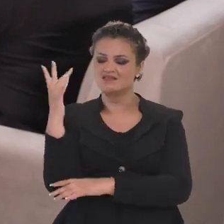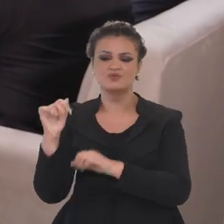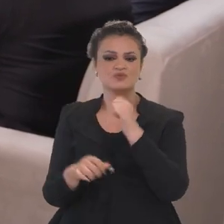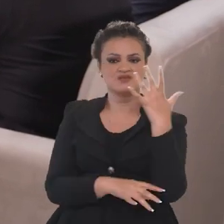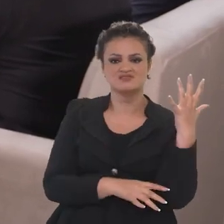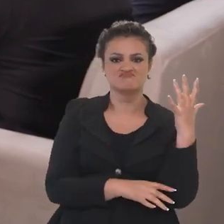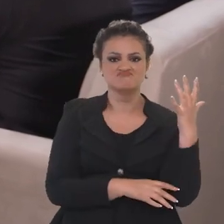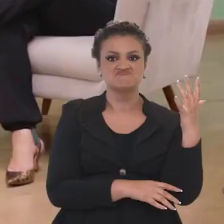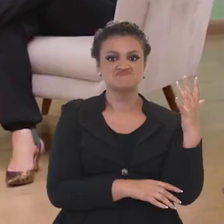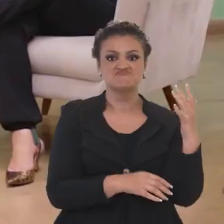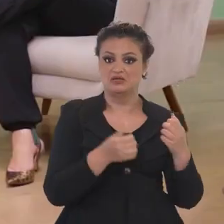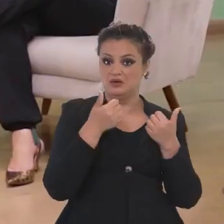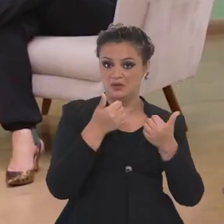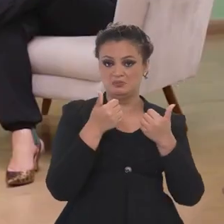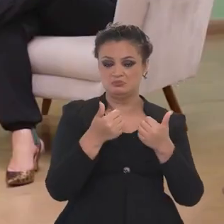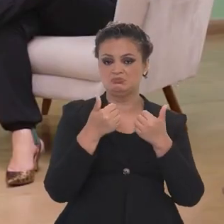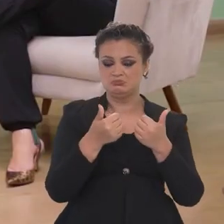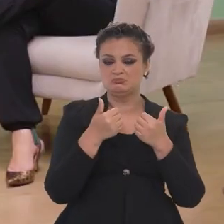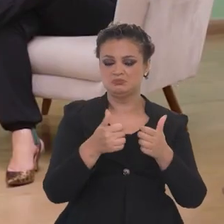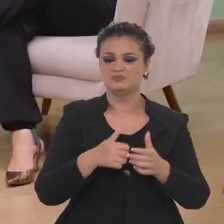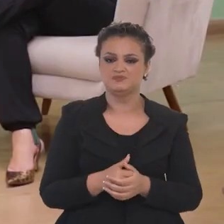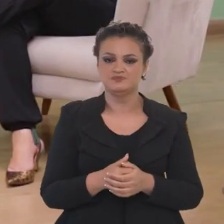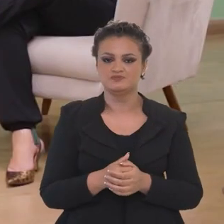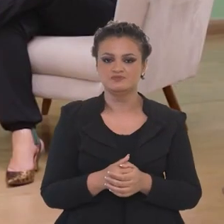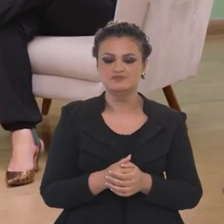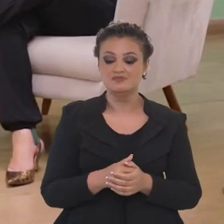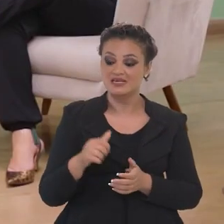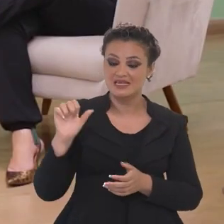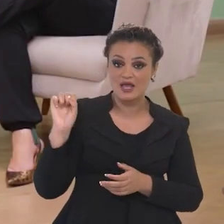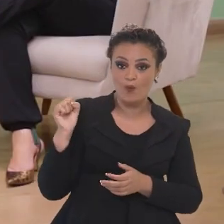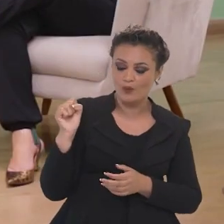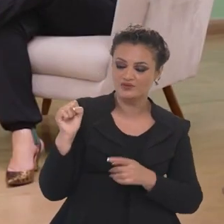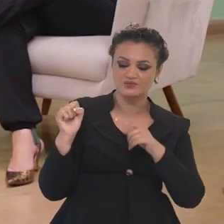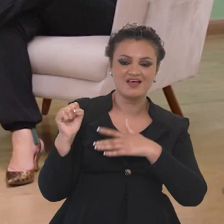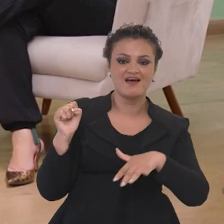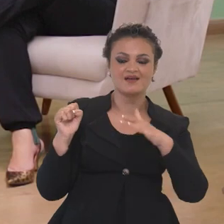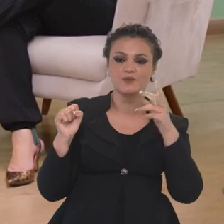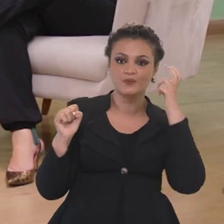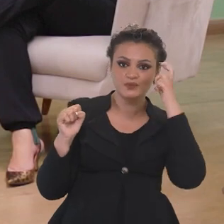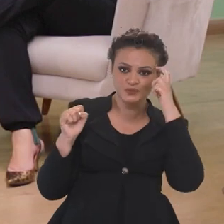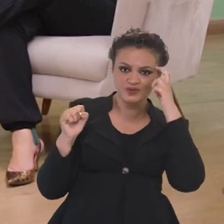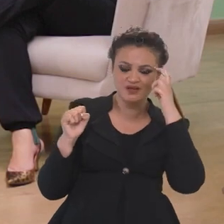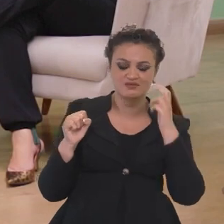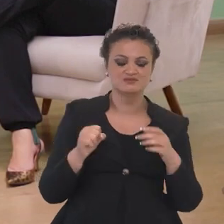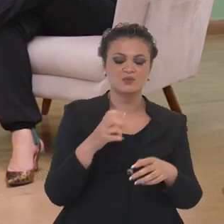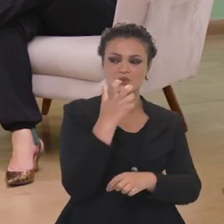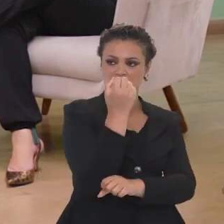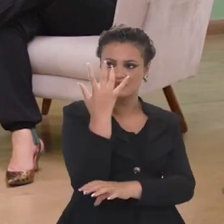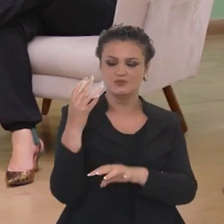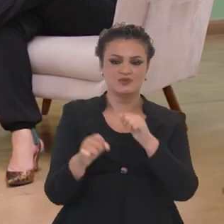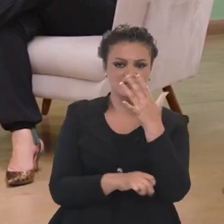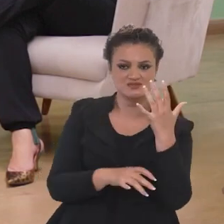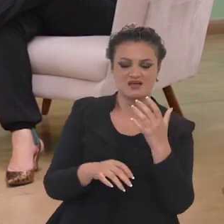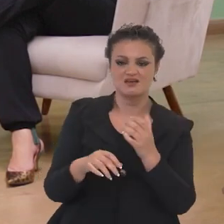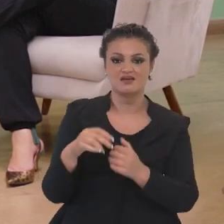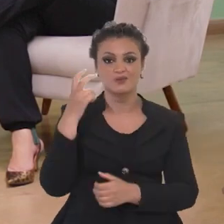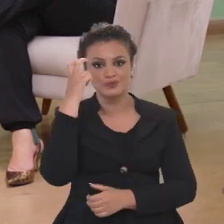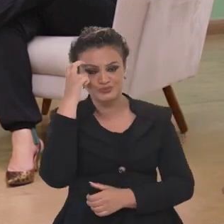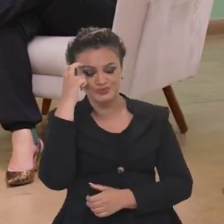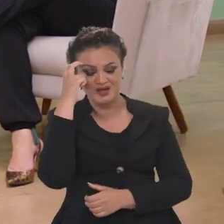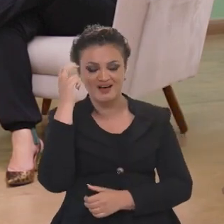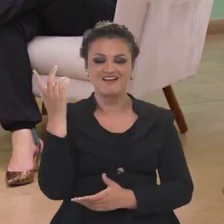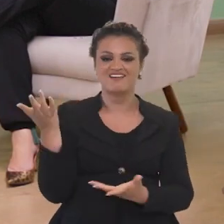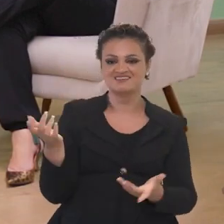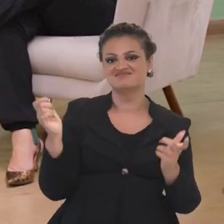quesito natureza, é o terceiro país mais bem colocado do mundo no quesito natureza. E é o oitavo em cultura. E tanto natureza como cultura,